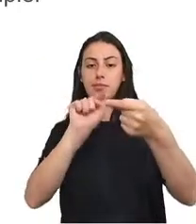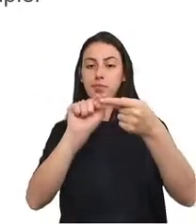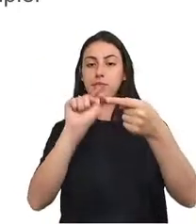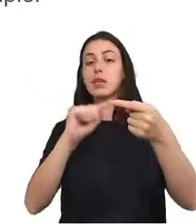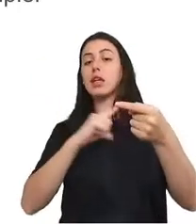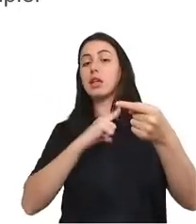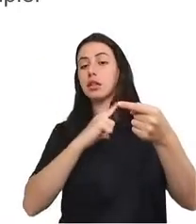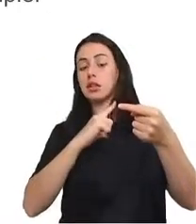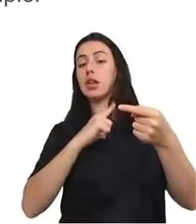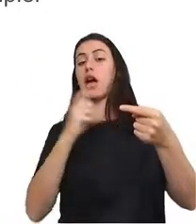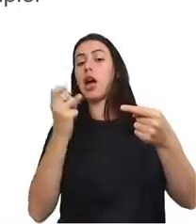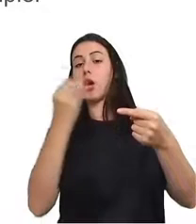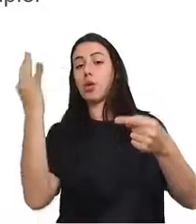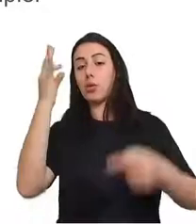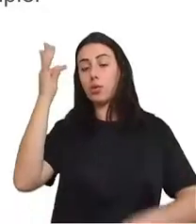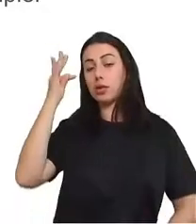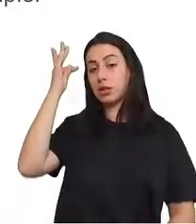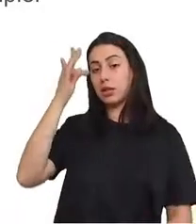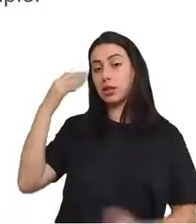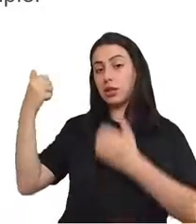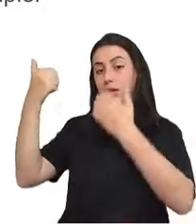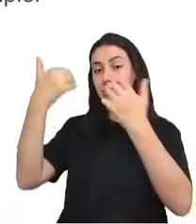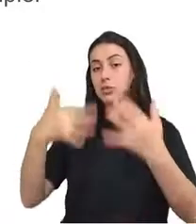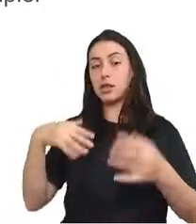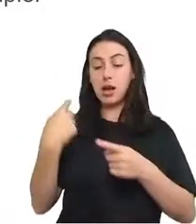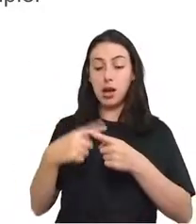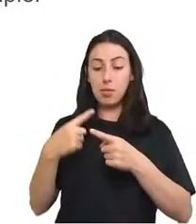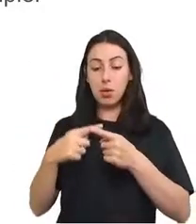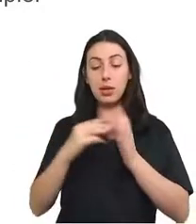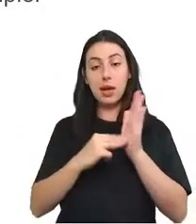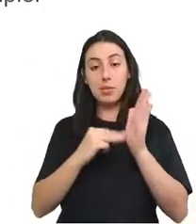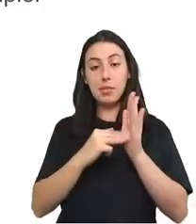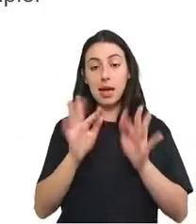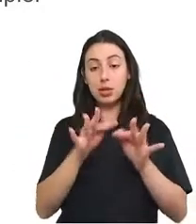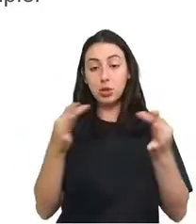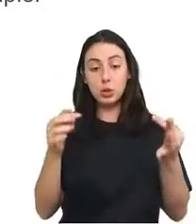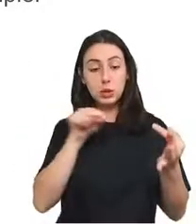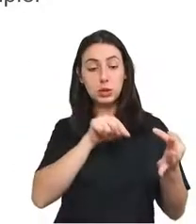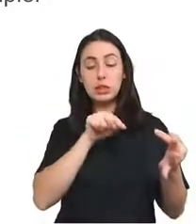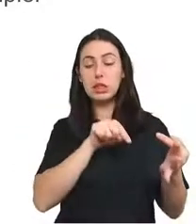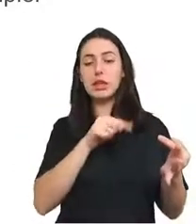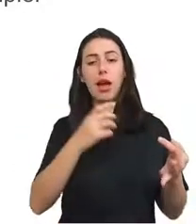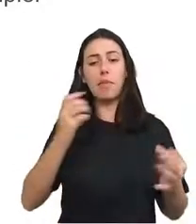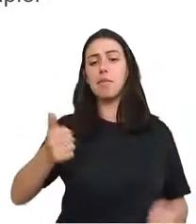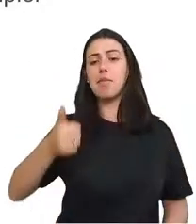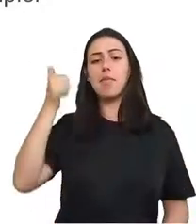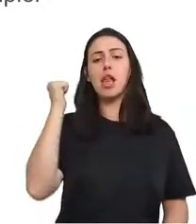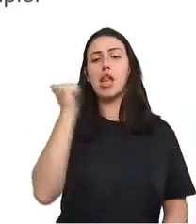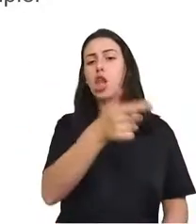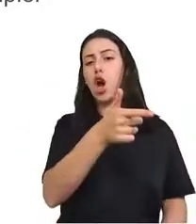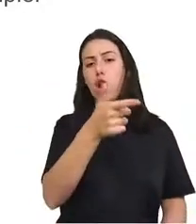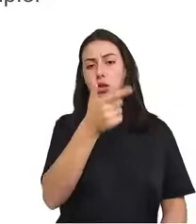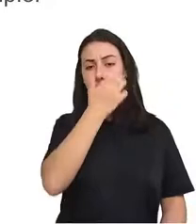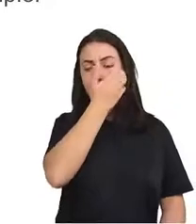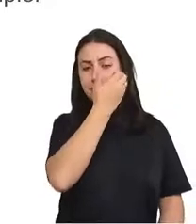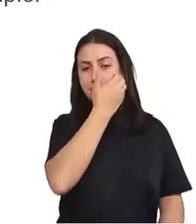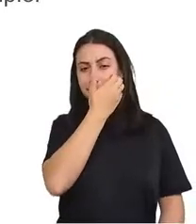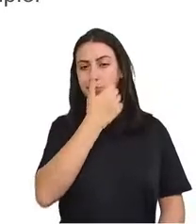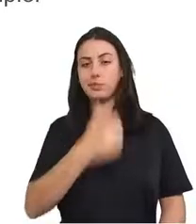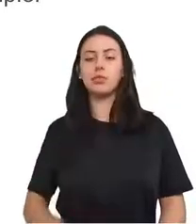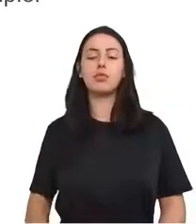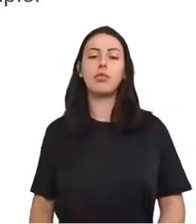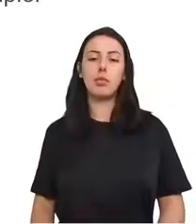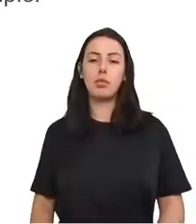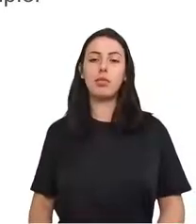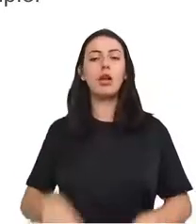teóricas boas sobre o porquê métodos simples são melhores do que os mais complexos, se o seu desempenho é igual. E podemos falar, talvez, sobre